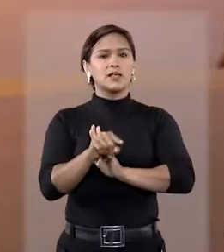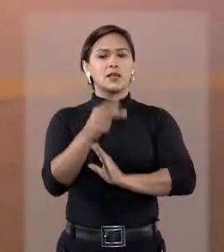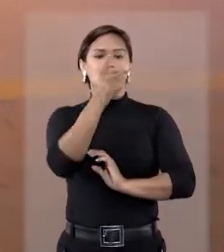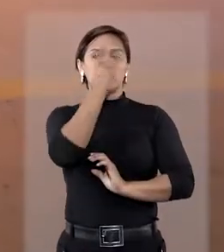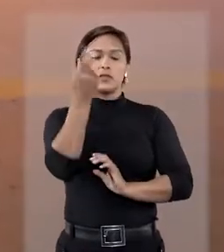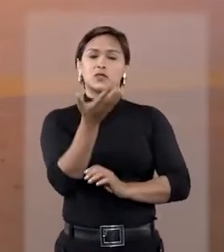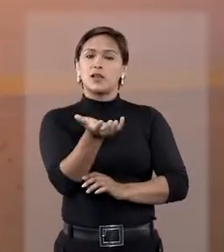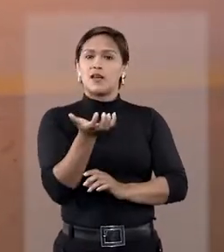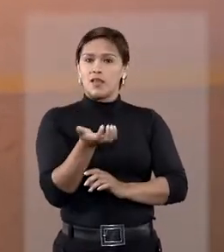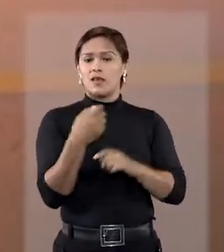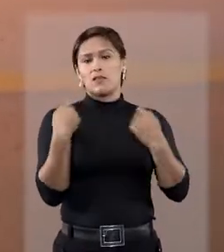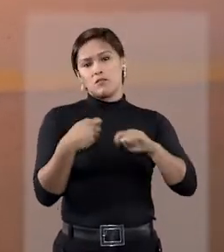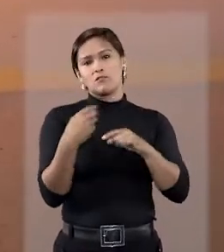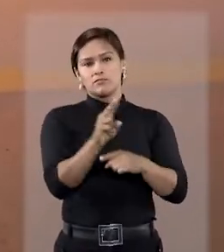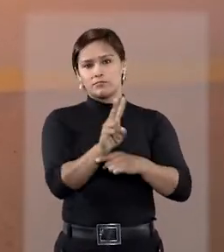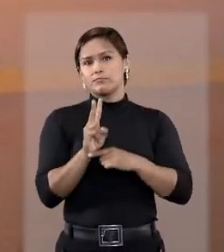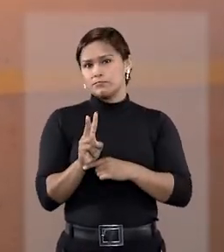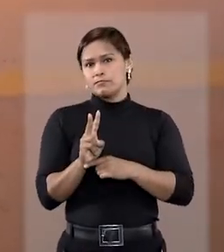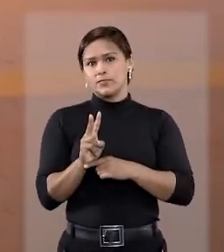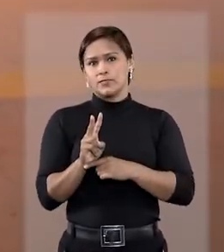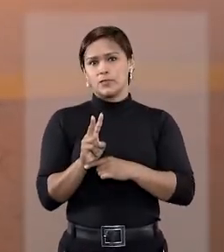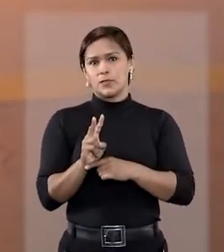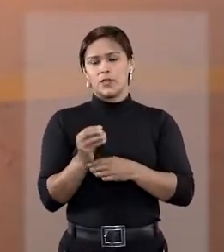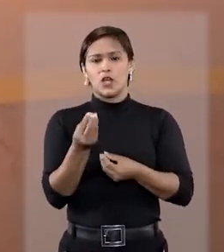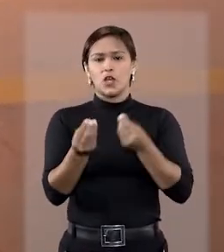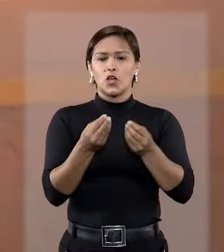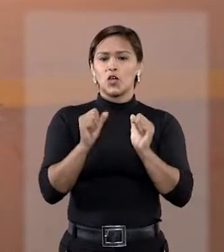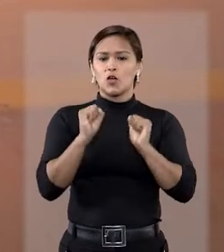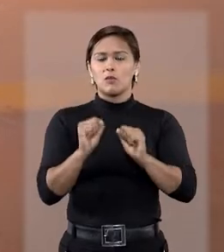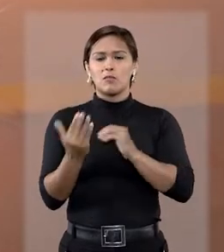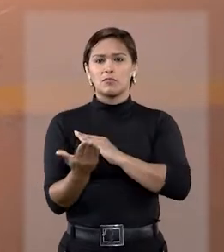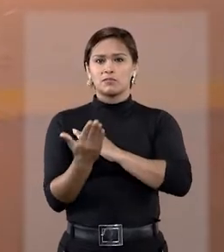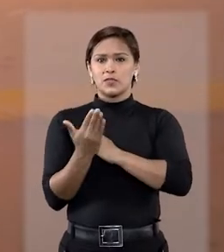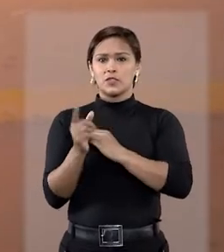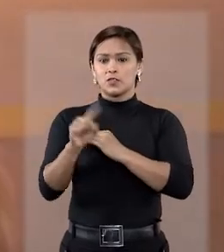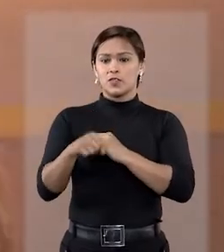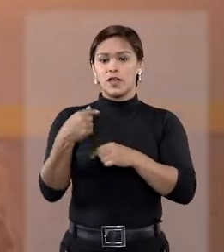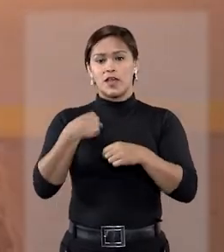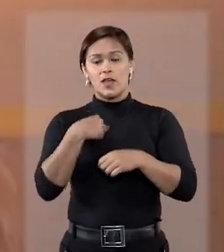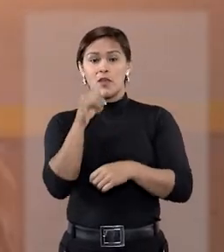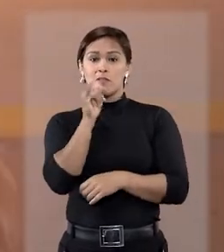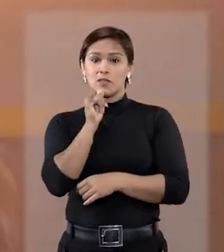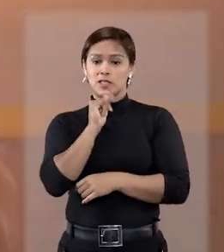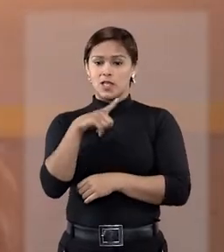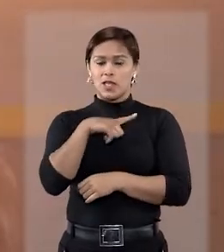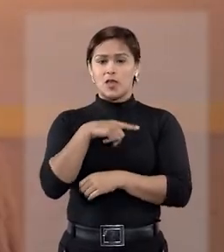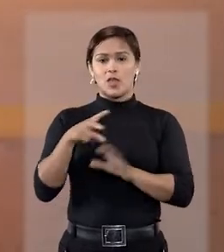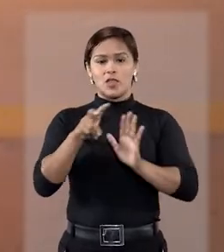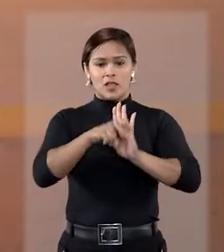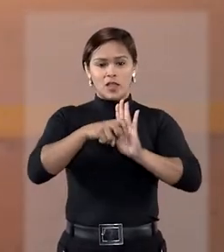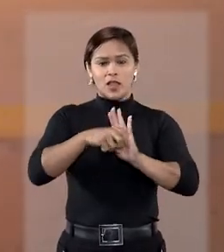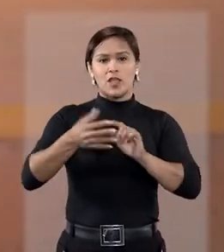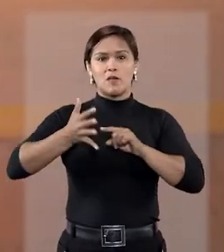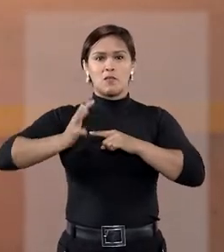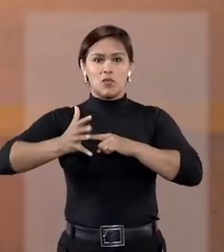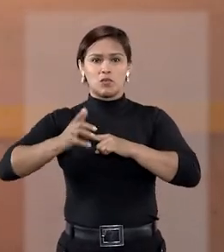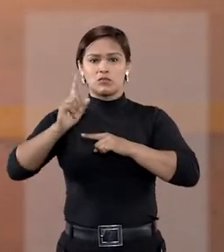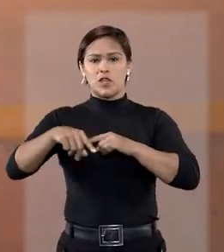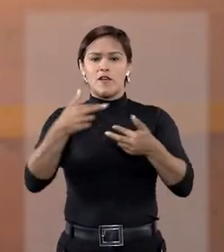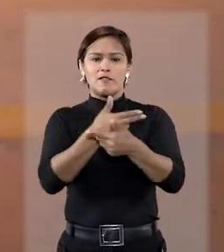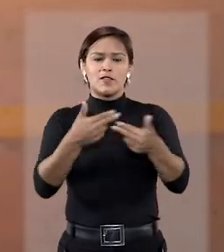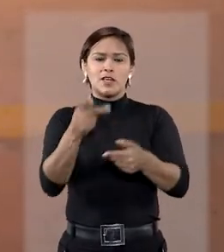pergunte para a pessoa se ela precisa de ajuda e como ela pode ajudar. No meu caso, por exemplo, eu tenho uma cadeira